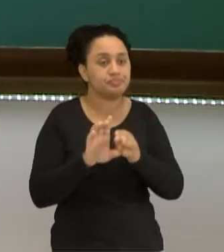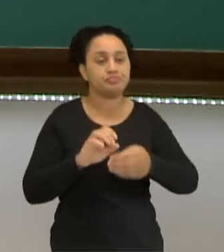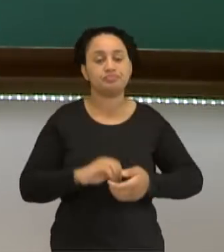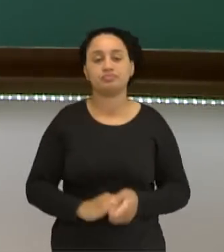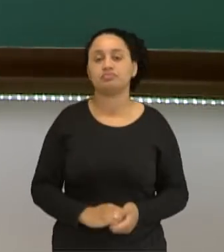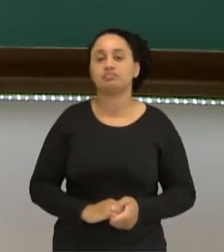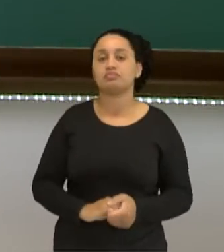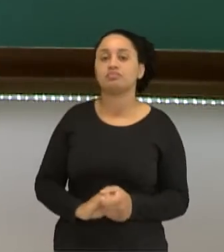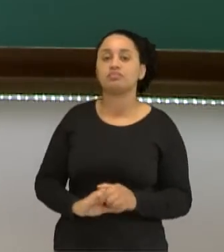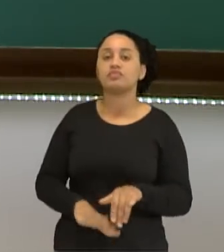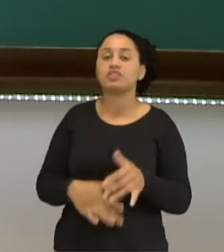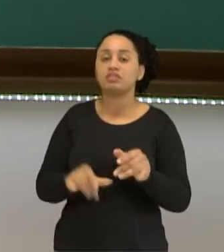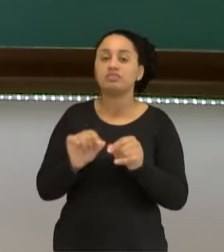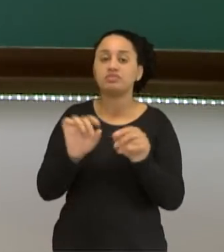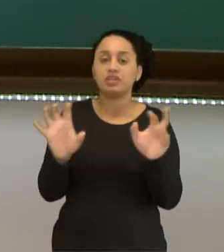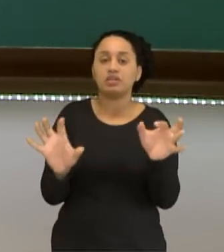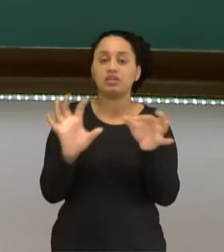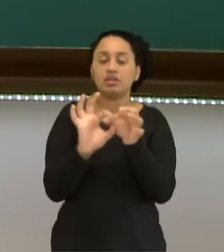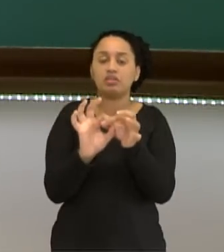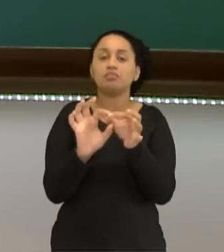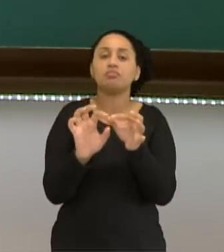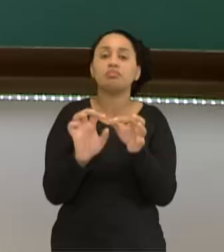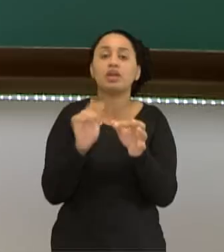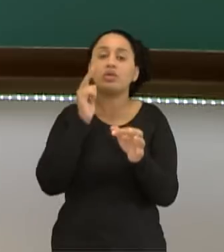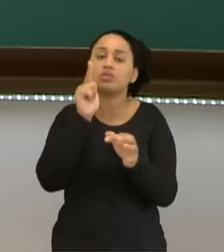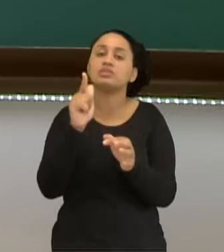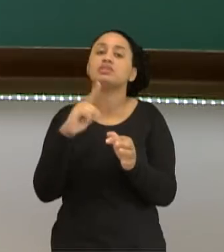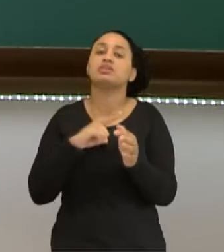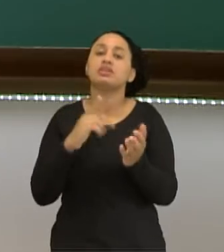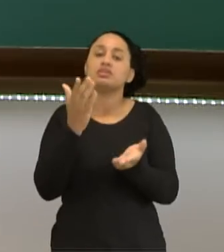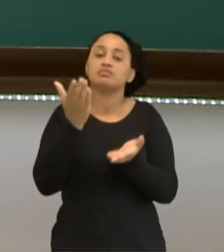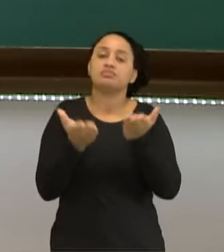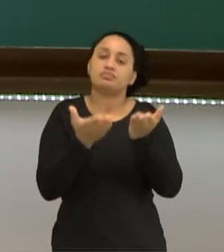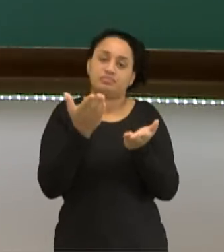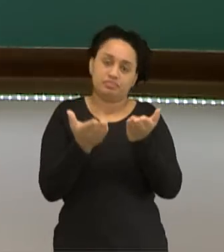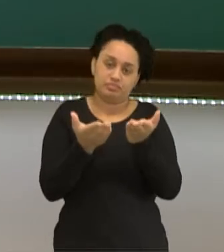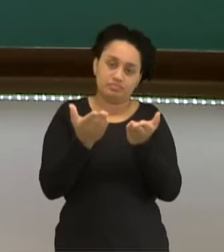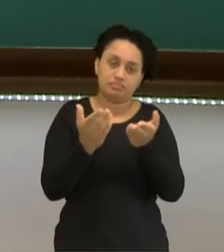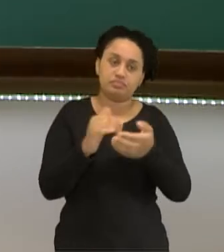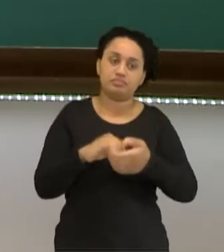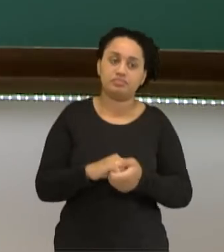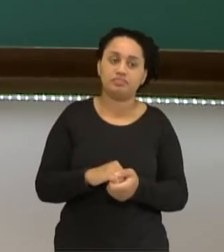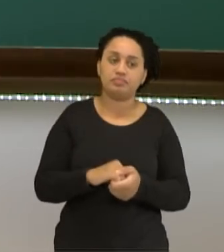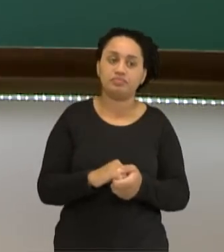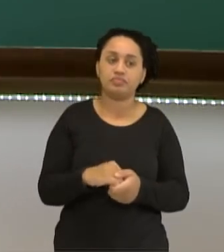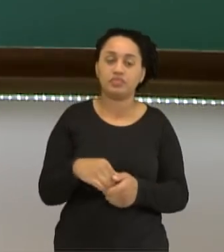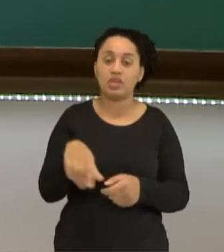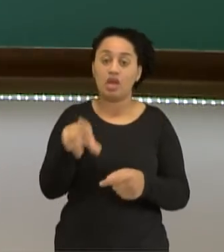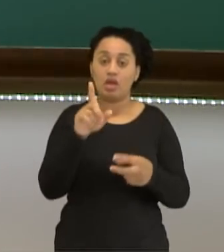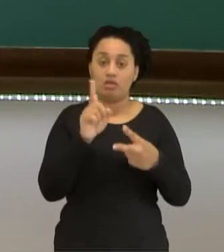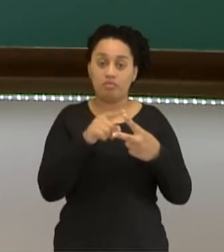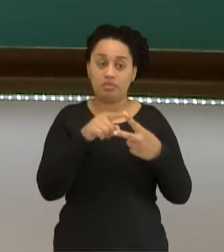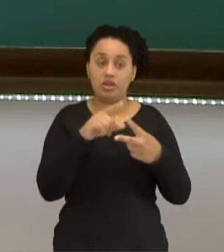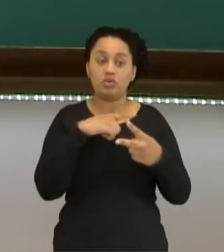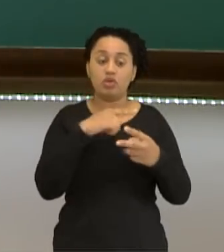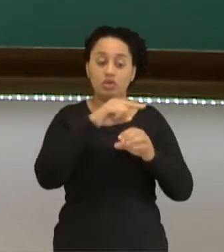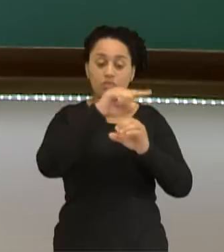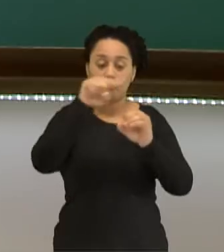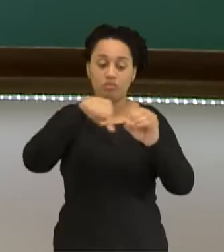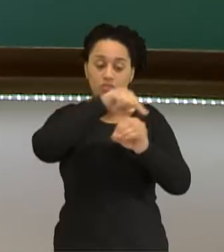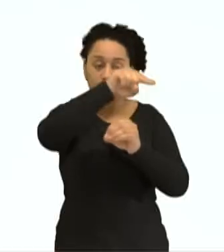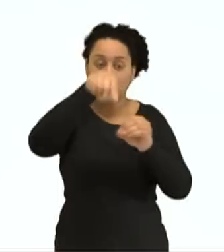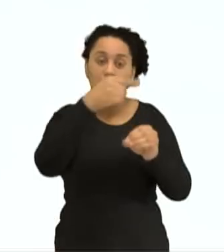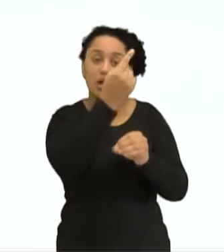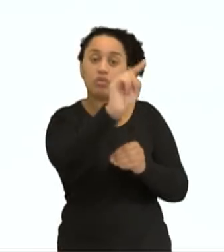para permanecerem, conseguirem a estabilidade. O sódio, ele tinha um elétron na última